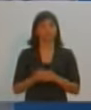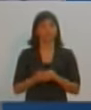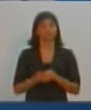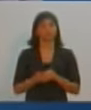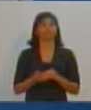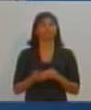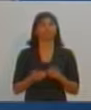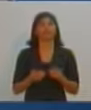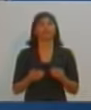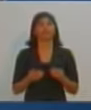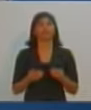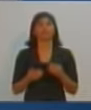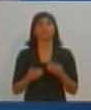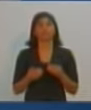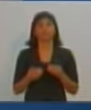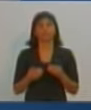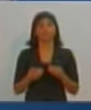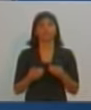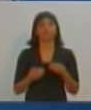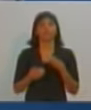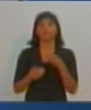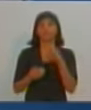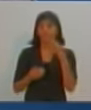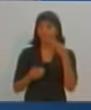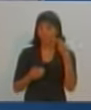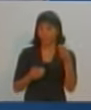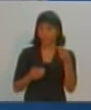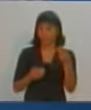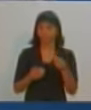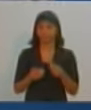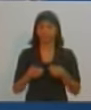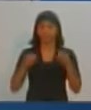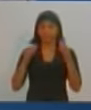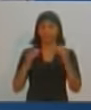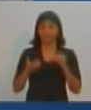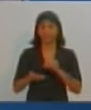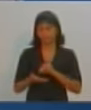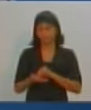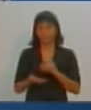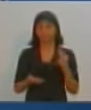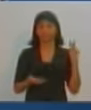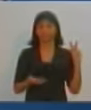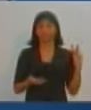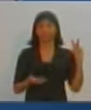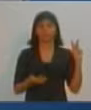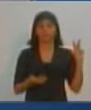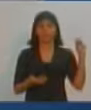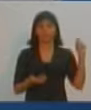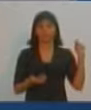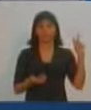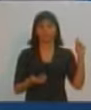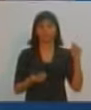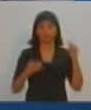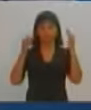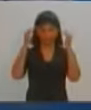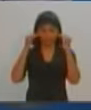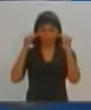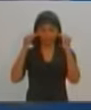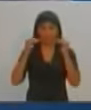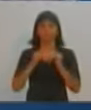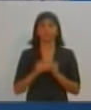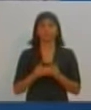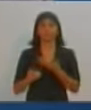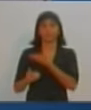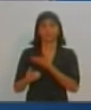oportuna. Eu gostaria de me referir à falta de respeito, principalmente do candidato que se diz novo, ou usa estratégias de